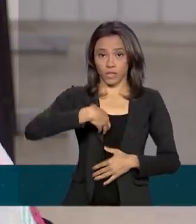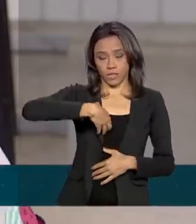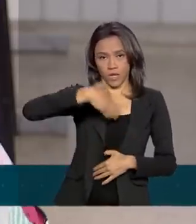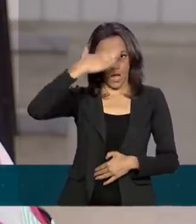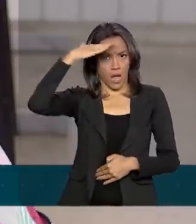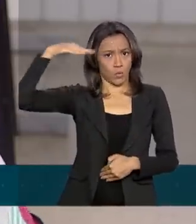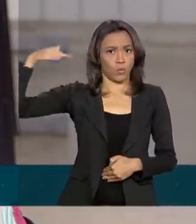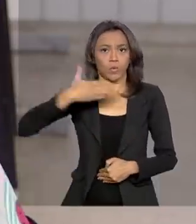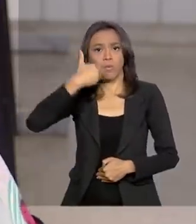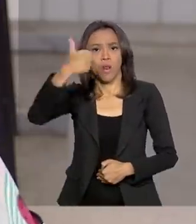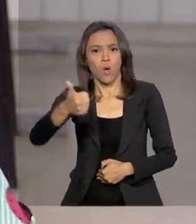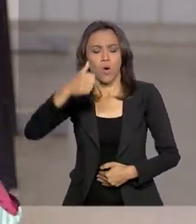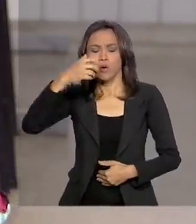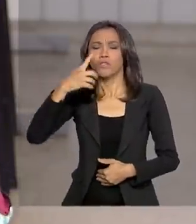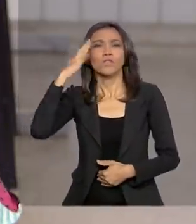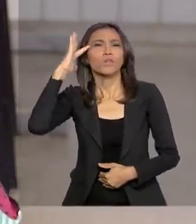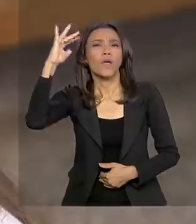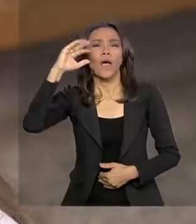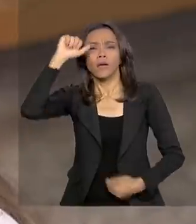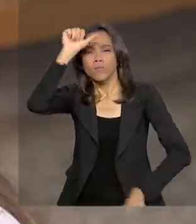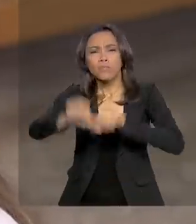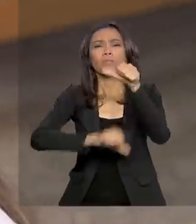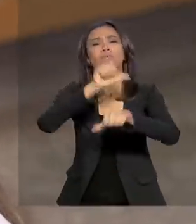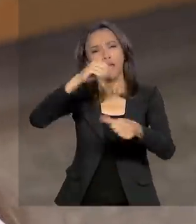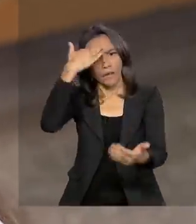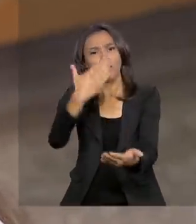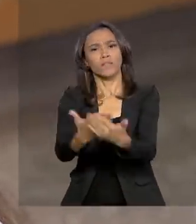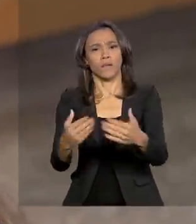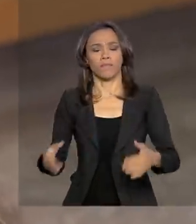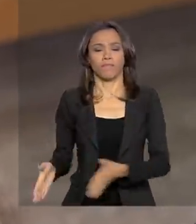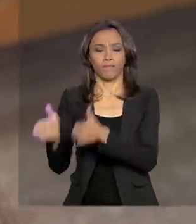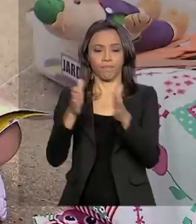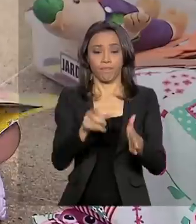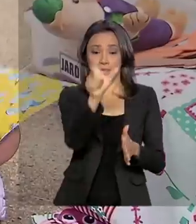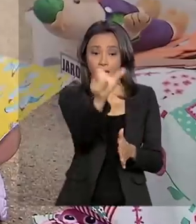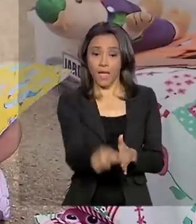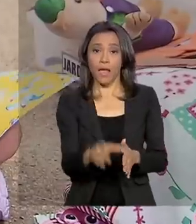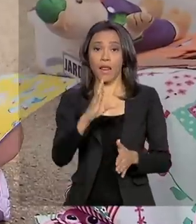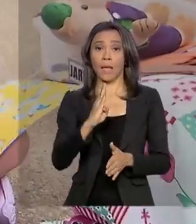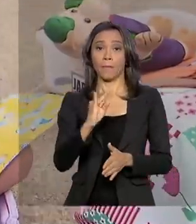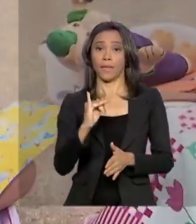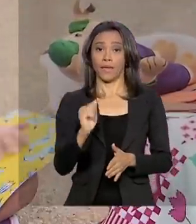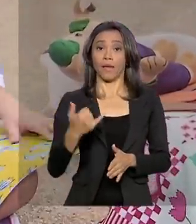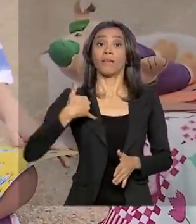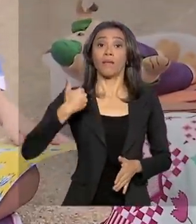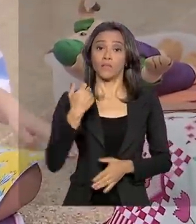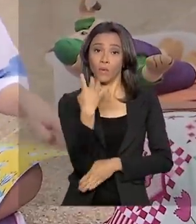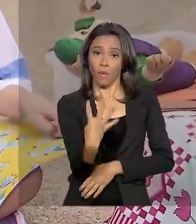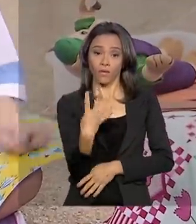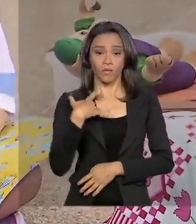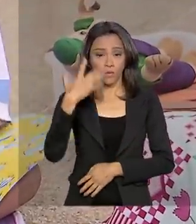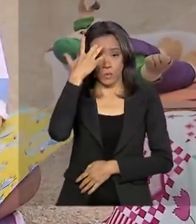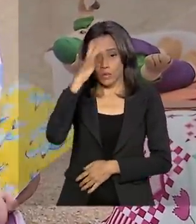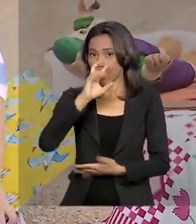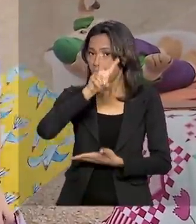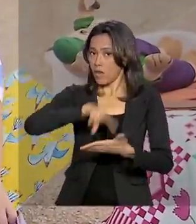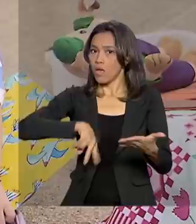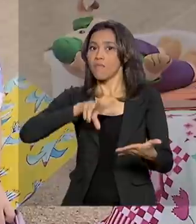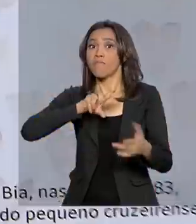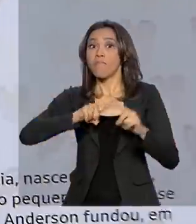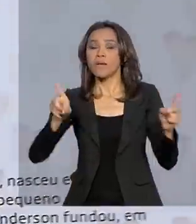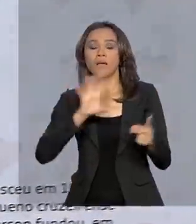poder de sonhar, de transformar o mundo e acreditar. A Bia tem quatro anos e ainda não sabe ler, mas adora